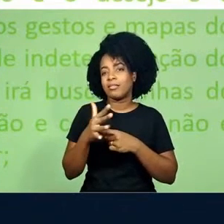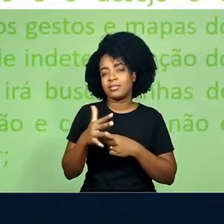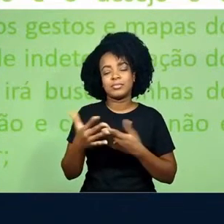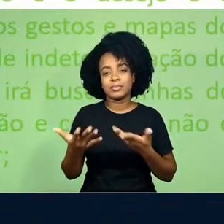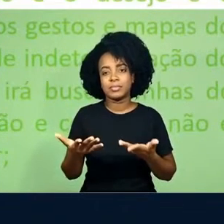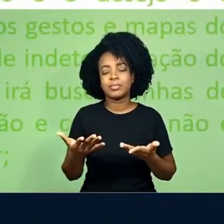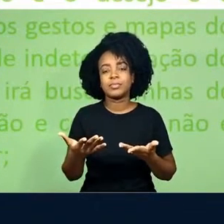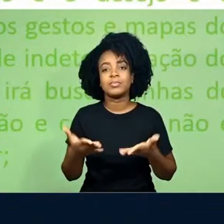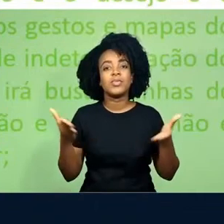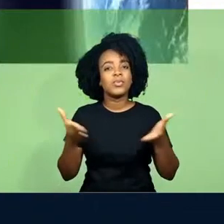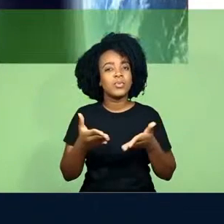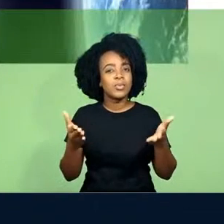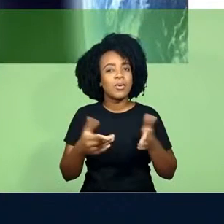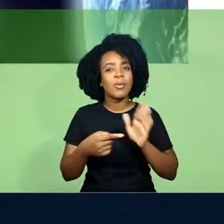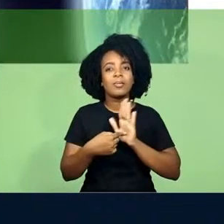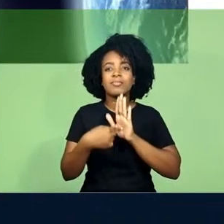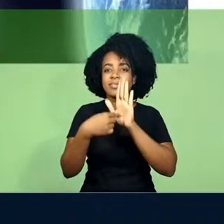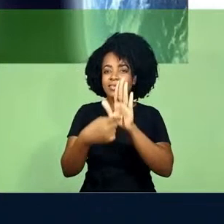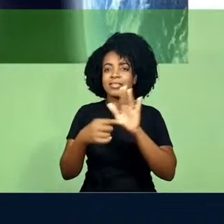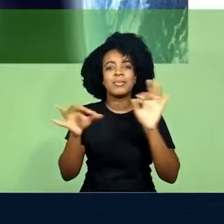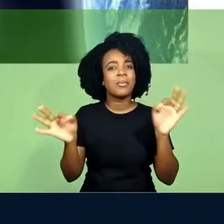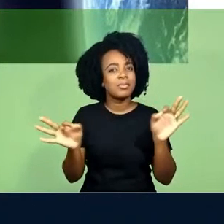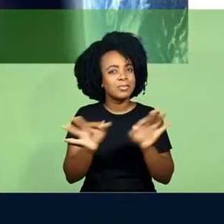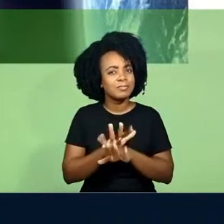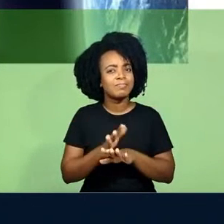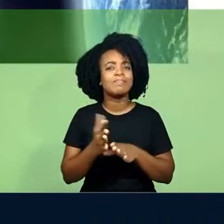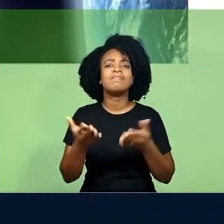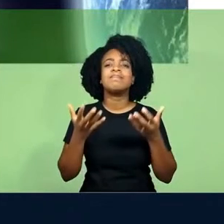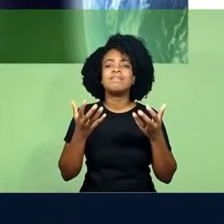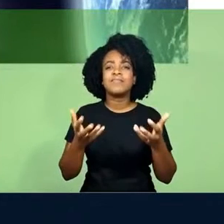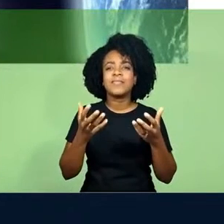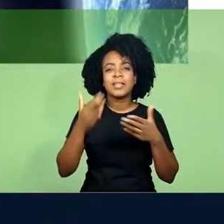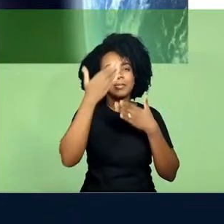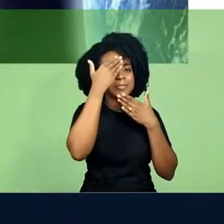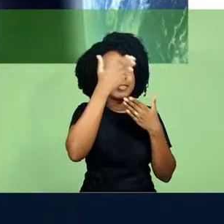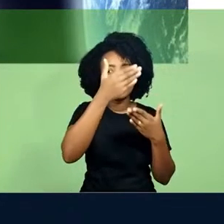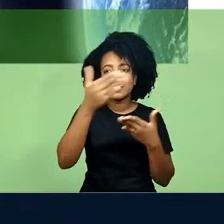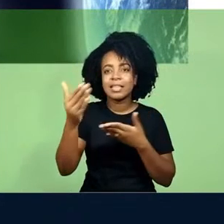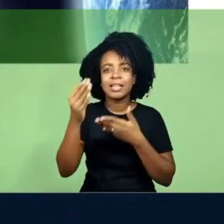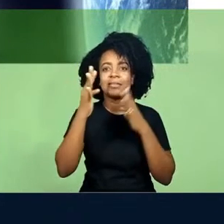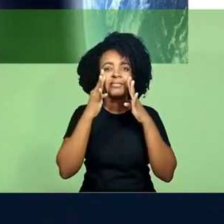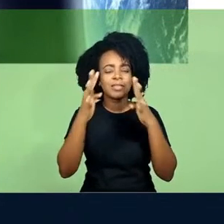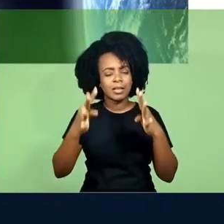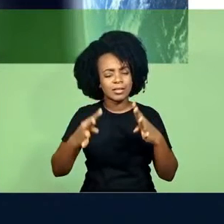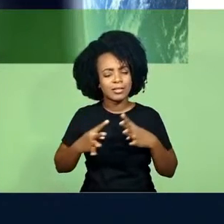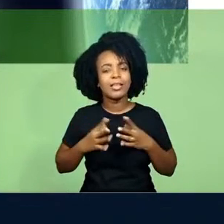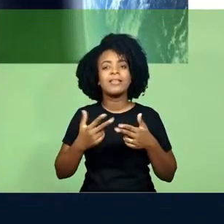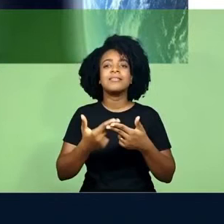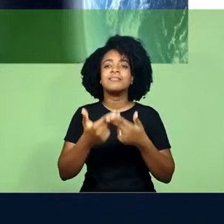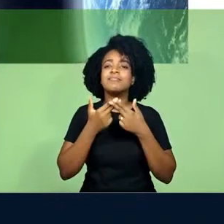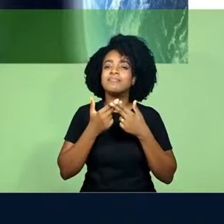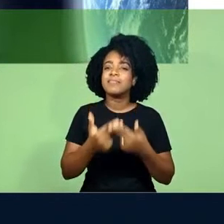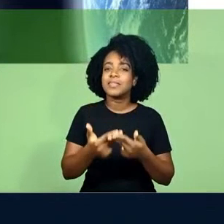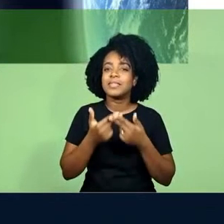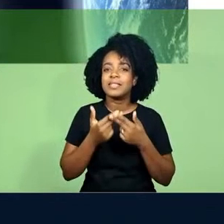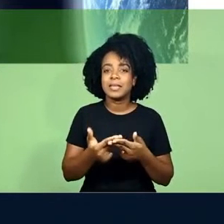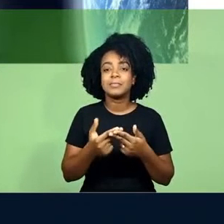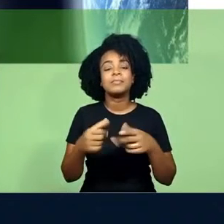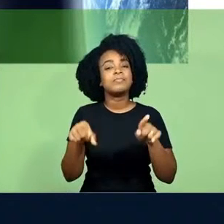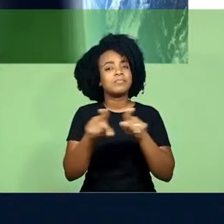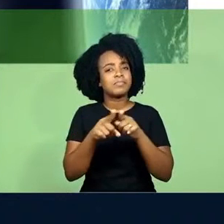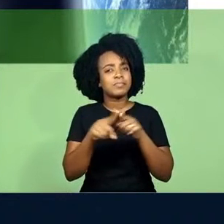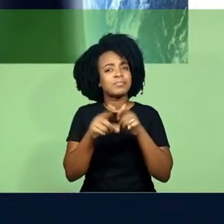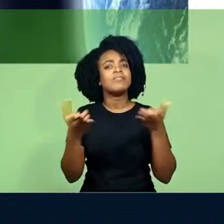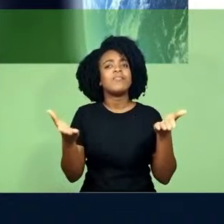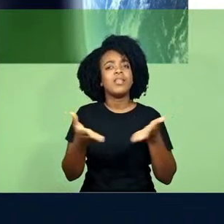Dessa maneira, eu fecho a apresentação. Gostaria de agradecer a todos os ouvintes que tiveram a paciência e também gostaria de